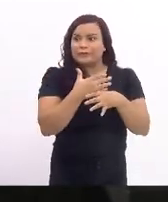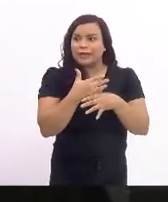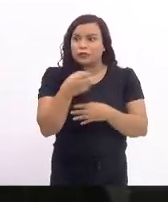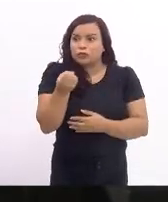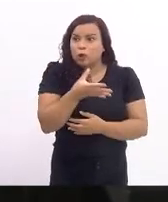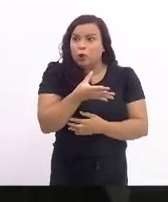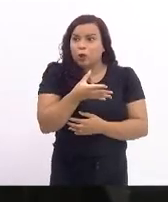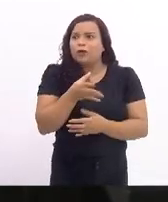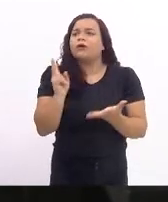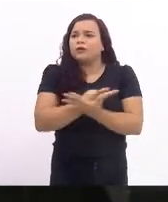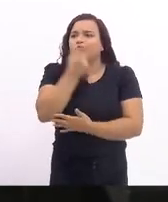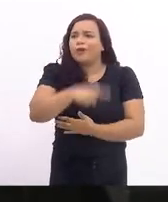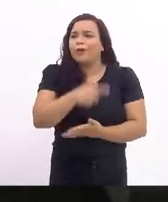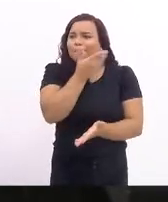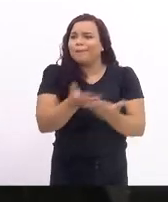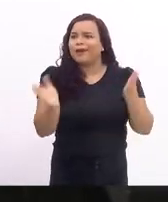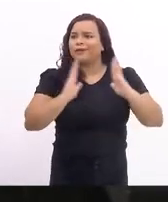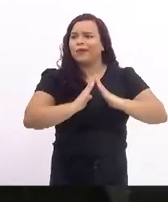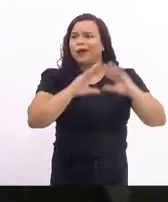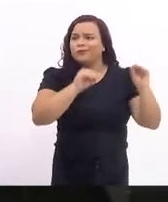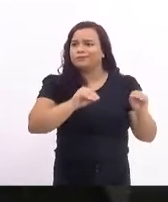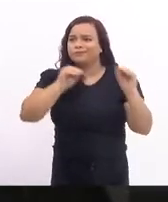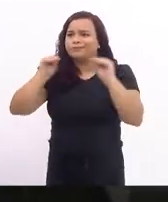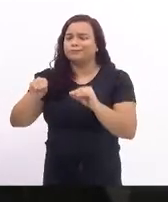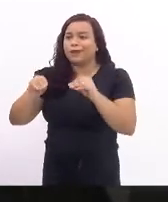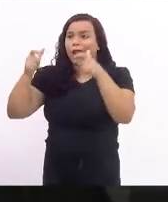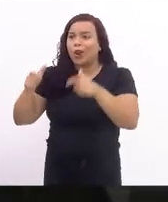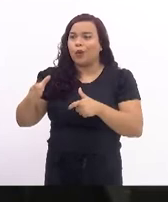foi para a Polônia. É realmente,